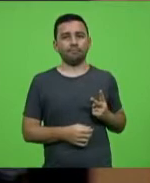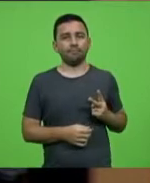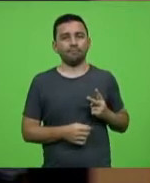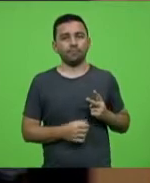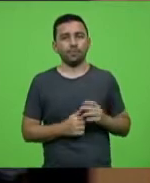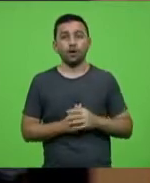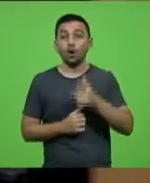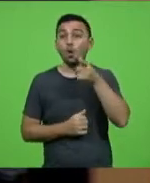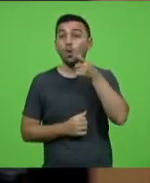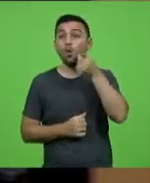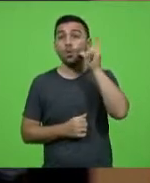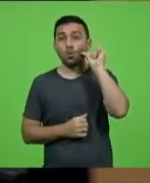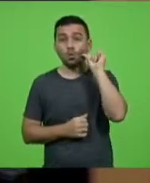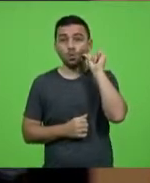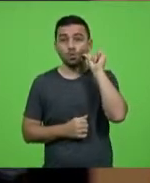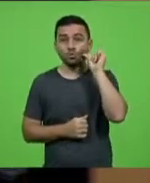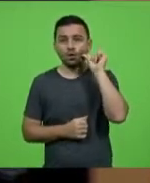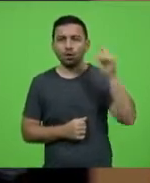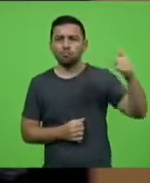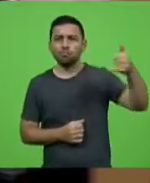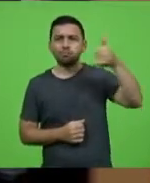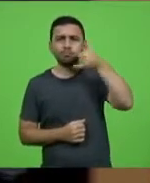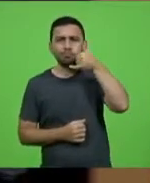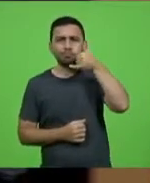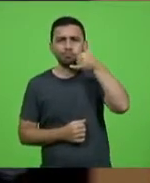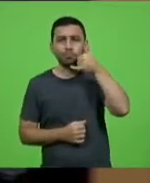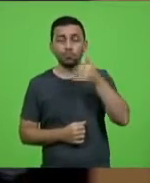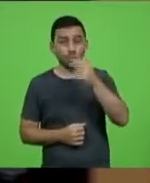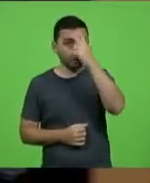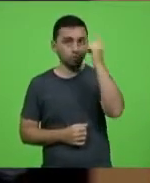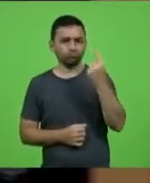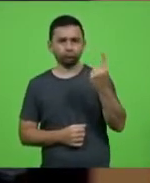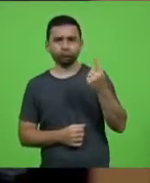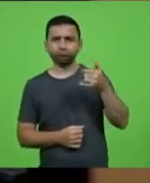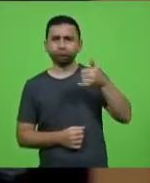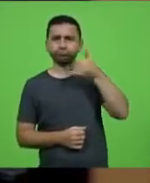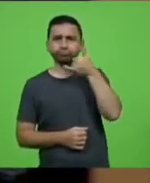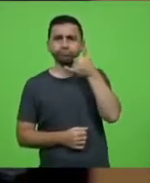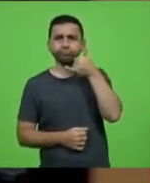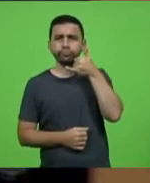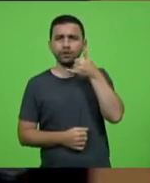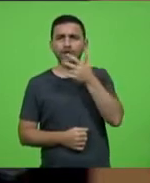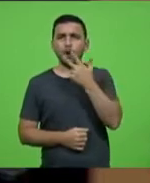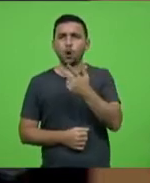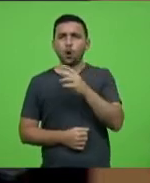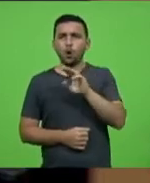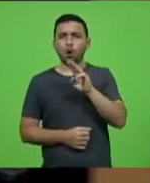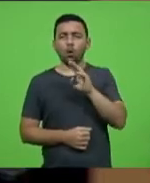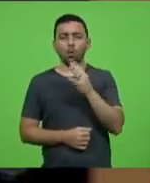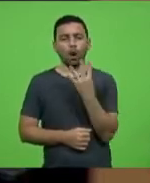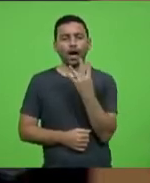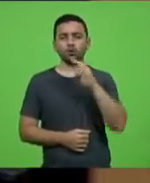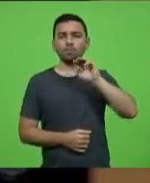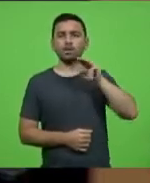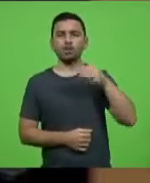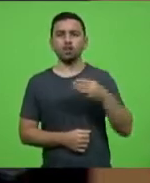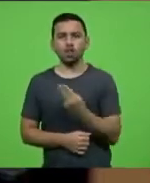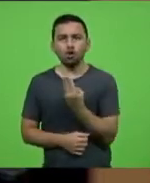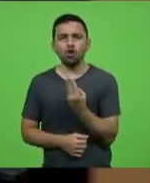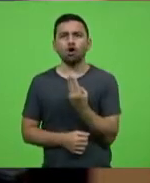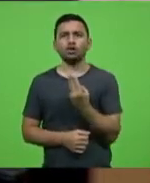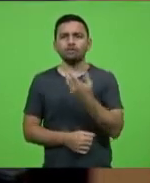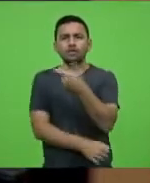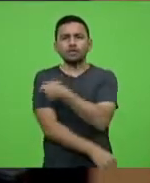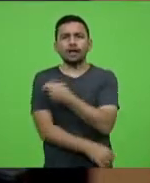ontem me ligou uma pessoa que tinha quatro milhões de doses de vacina e